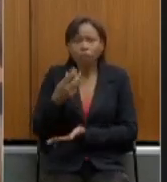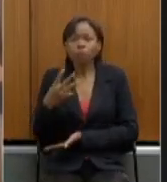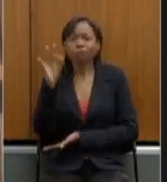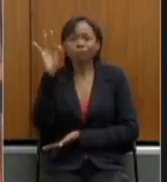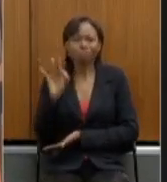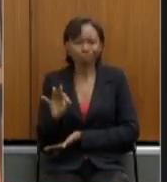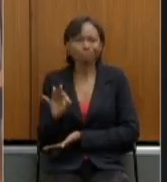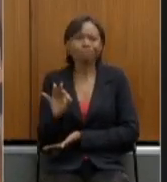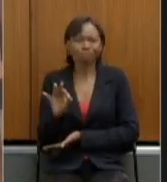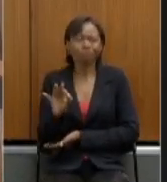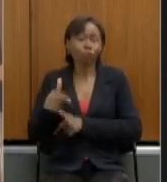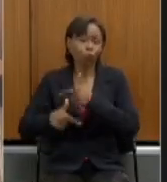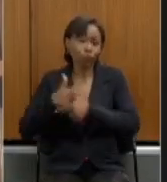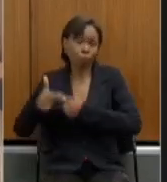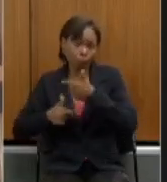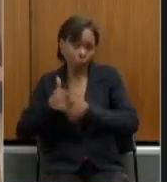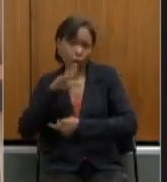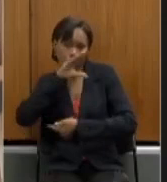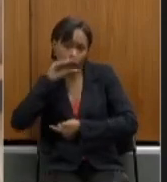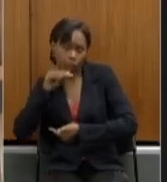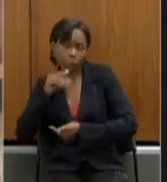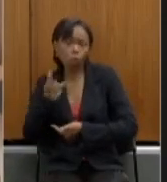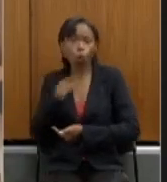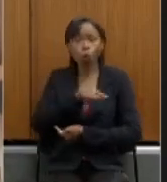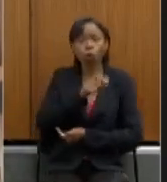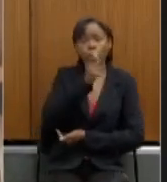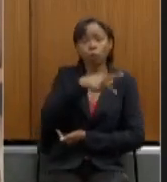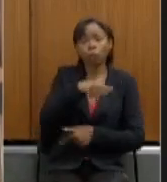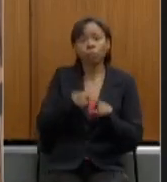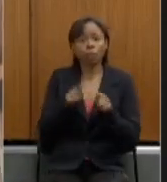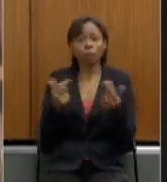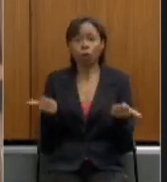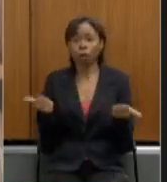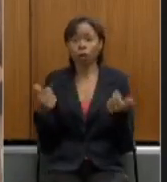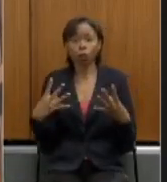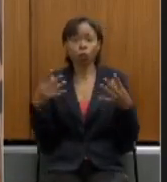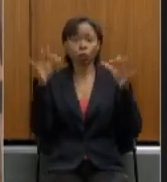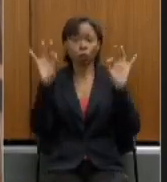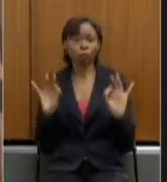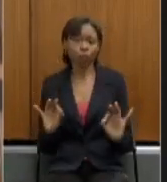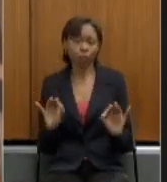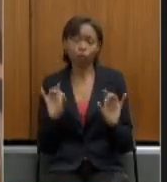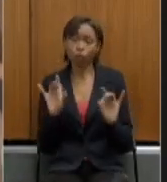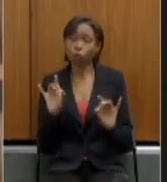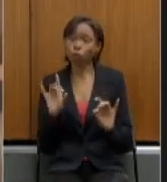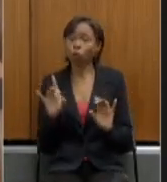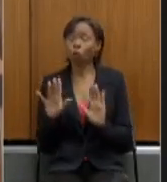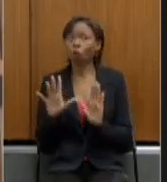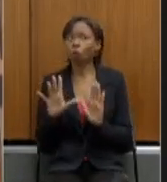e os inativos também com o mesmo 14% apenas com aquela isenção